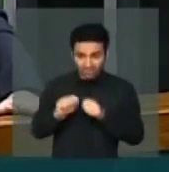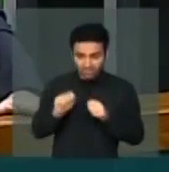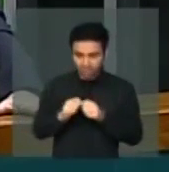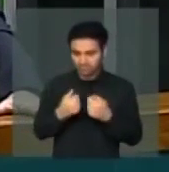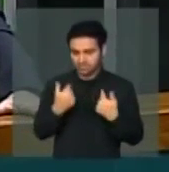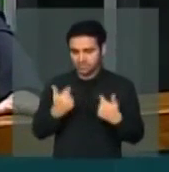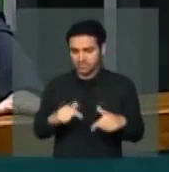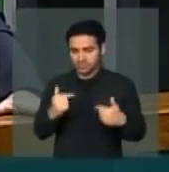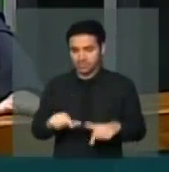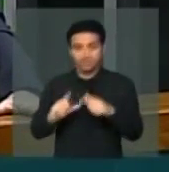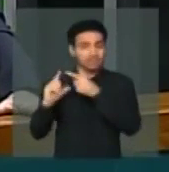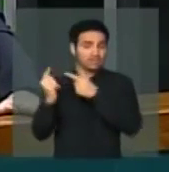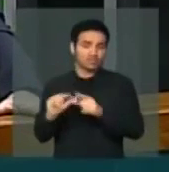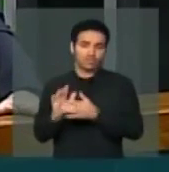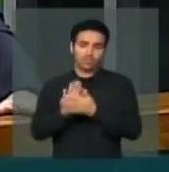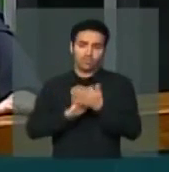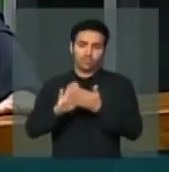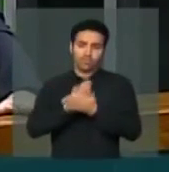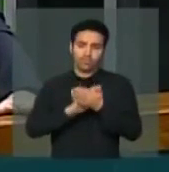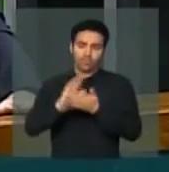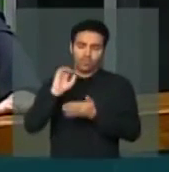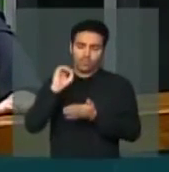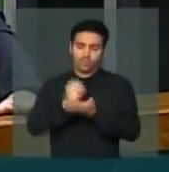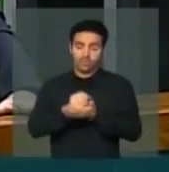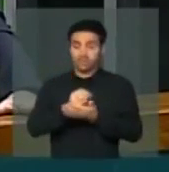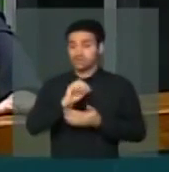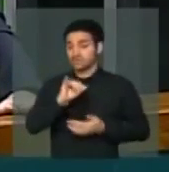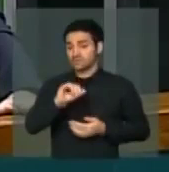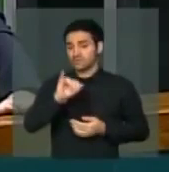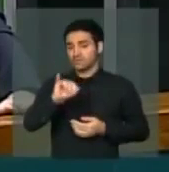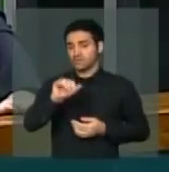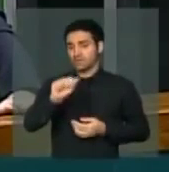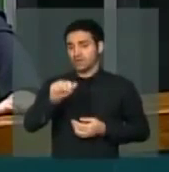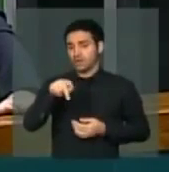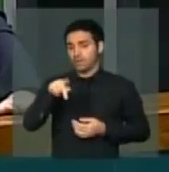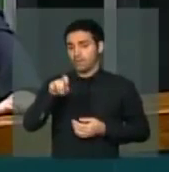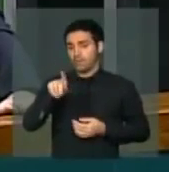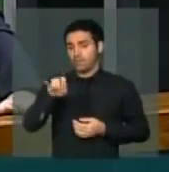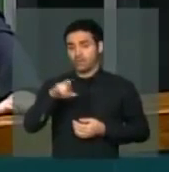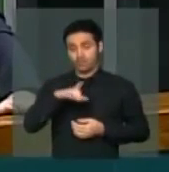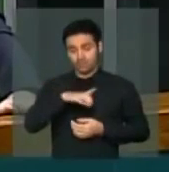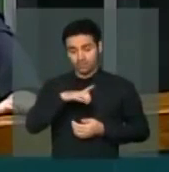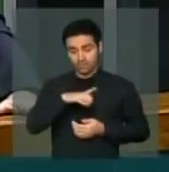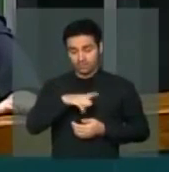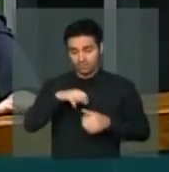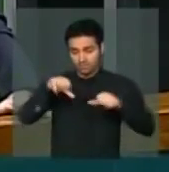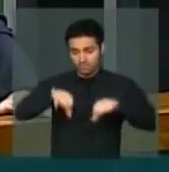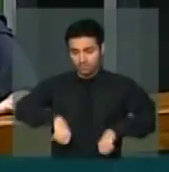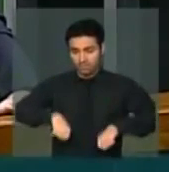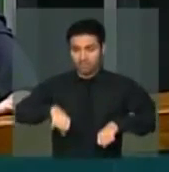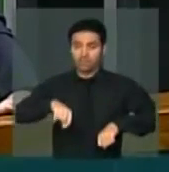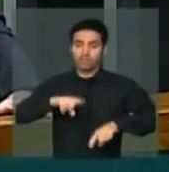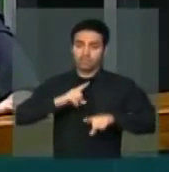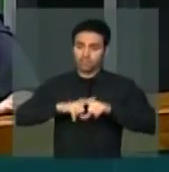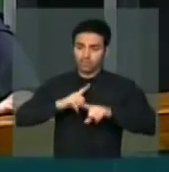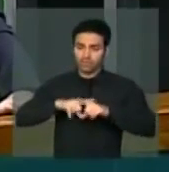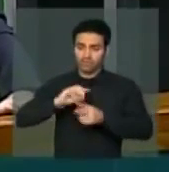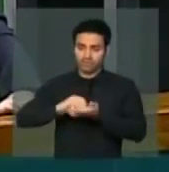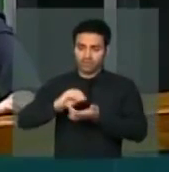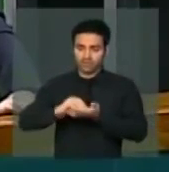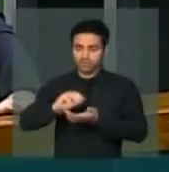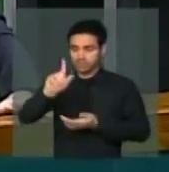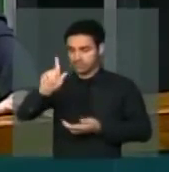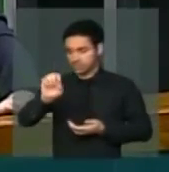Ora, se o IAPEP passa por crise, foi má gestão. se